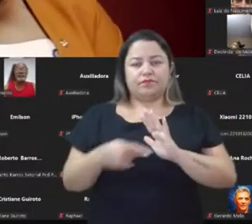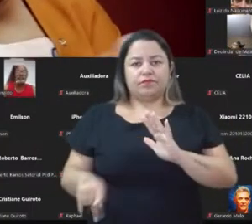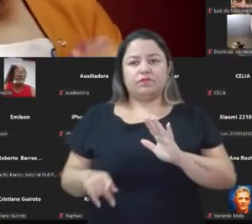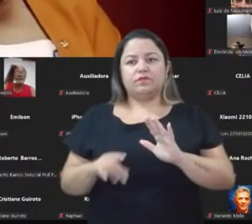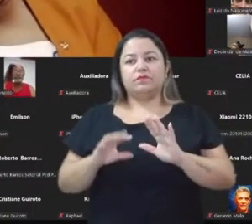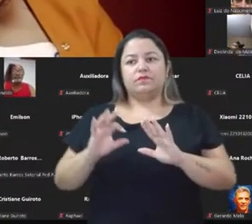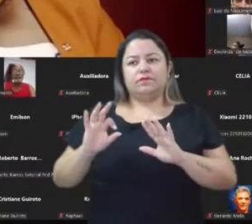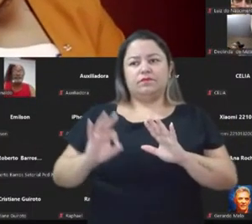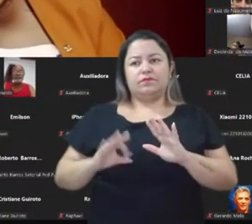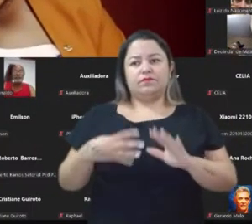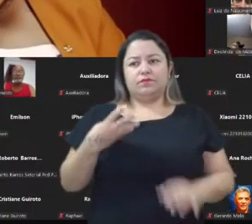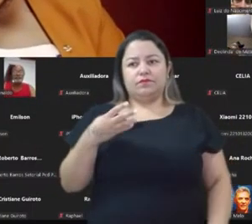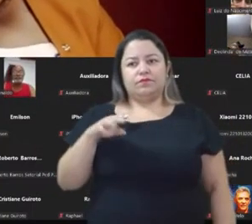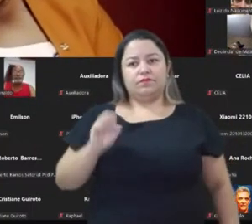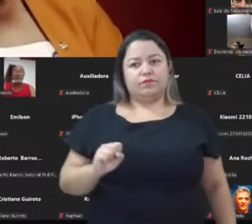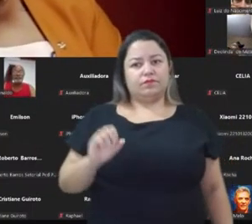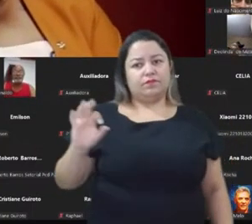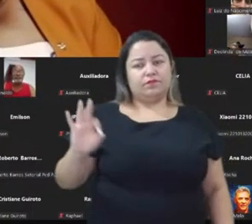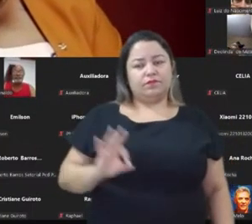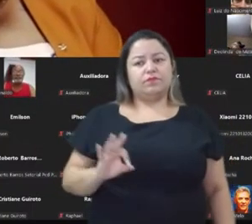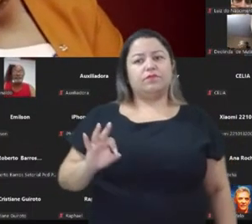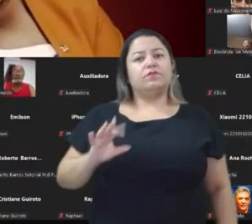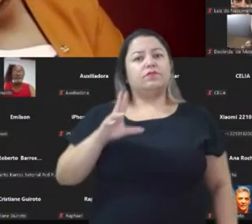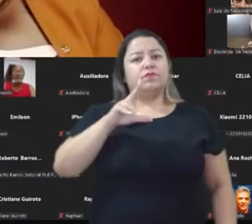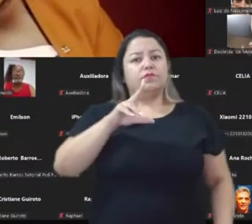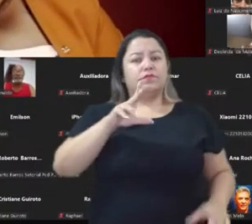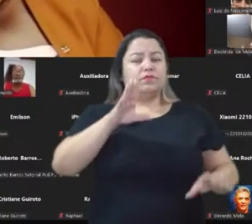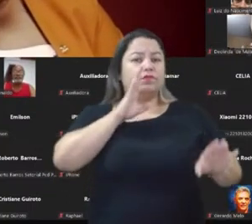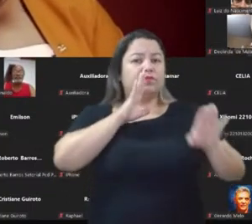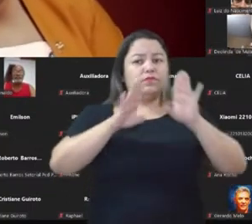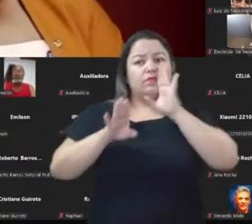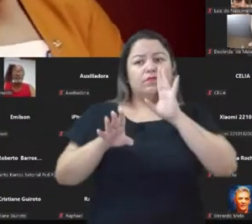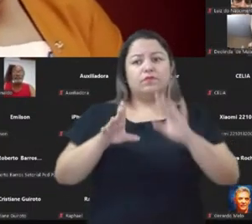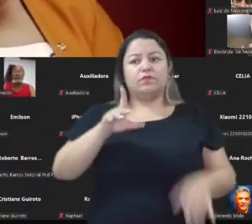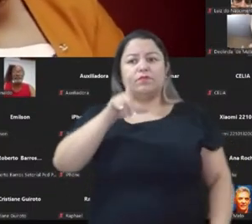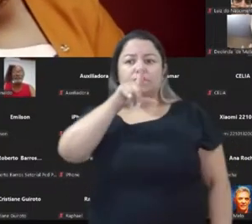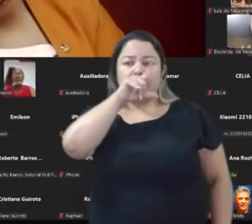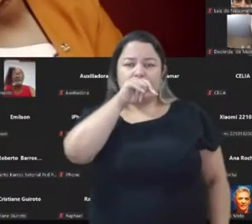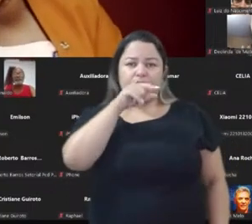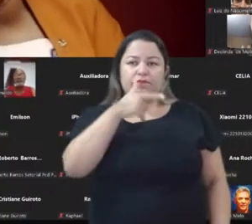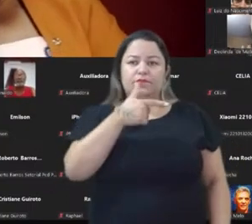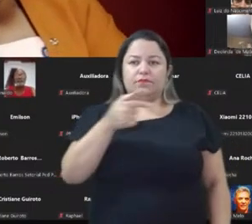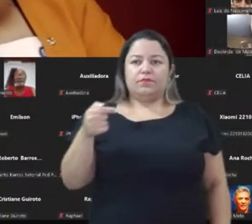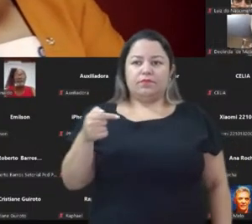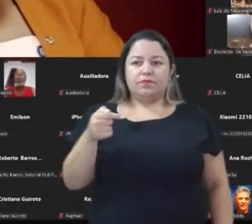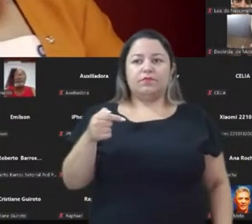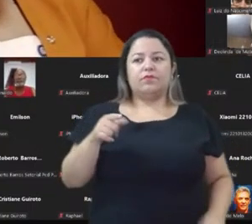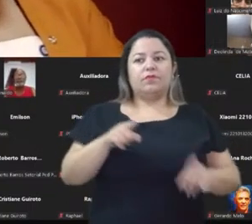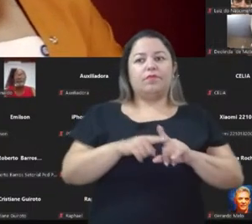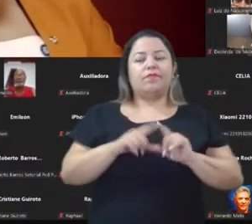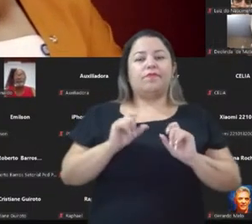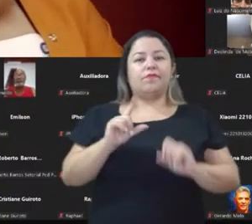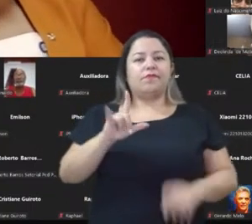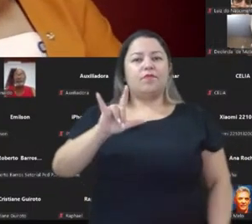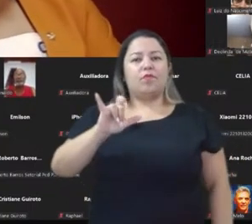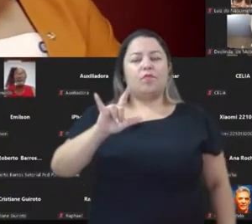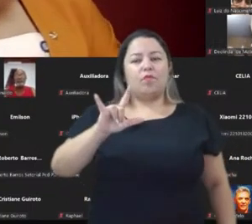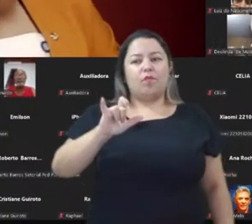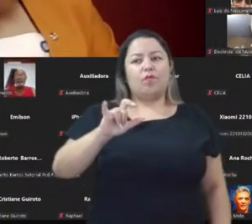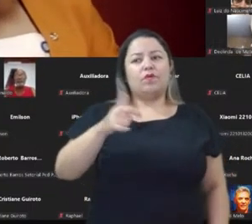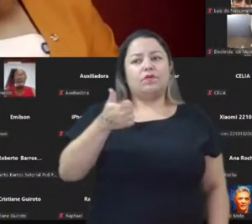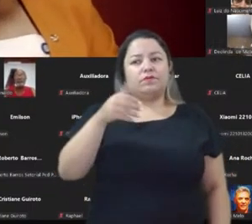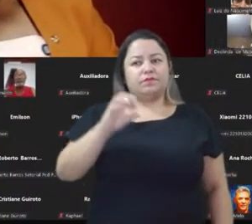queda de 48% no Facebook, 27% no Twitter, 10% no Instagram, ou seja,